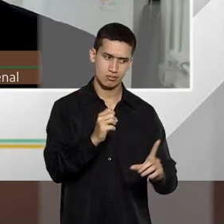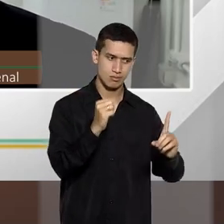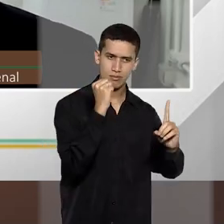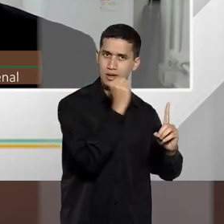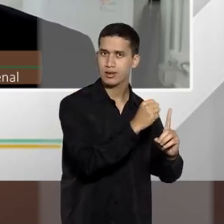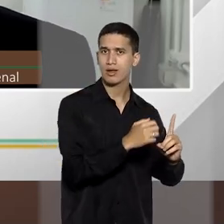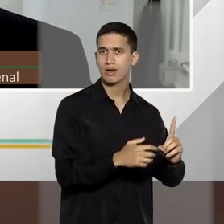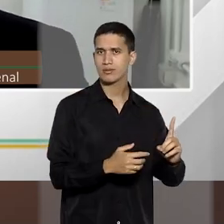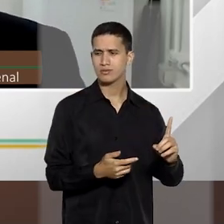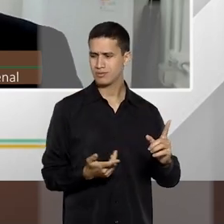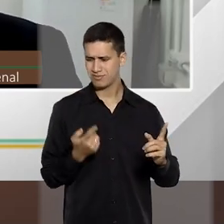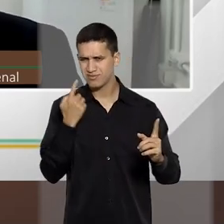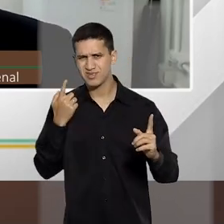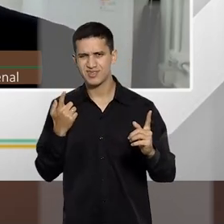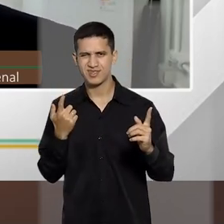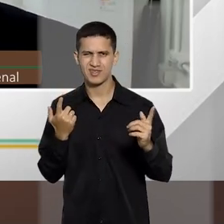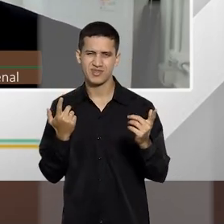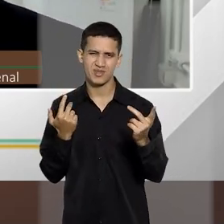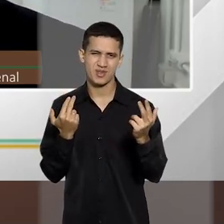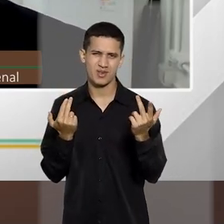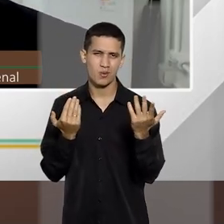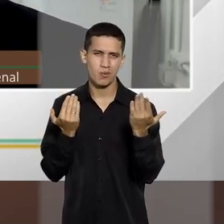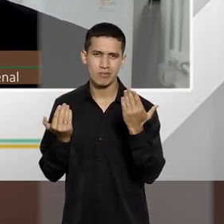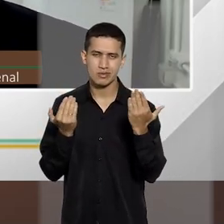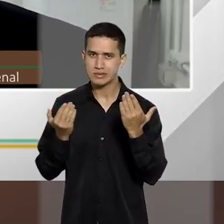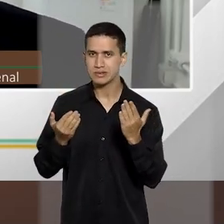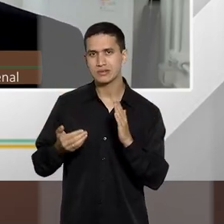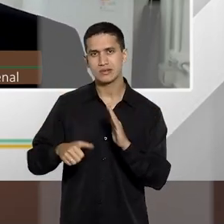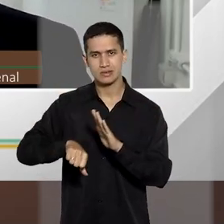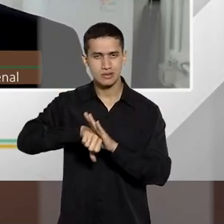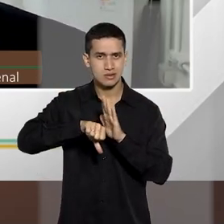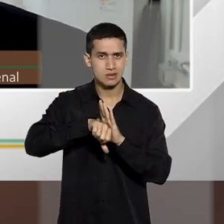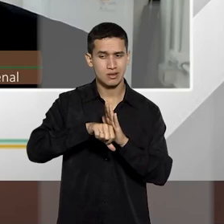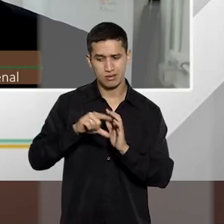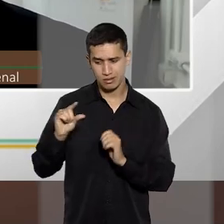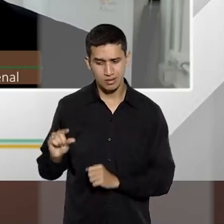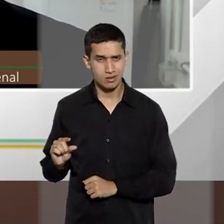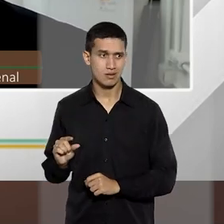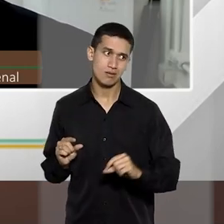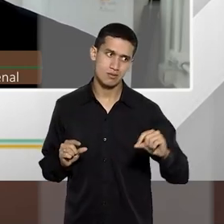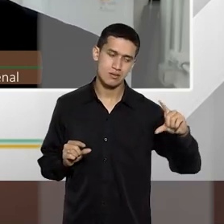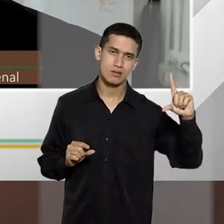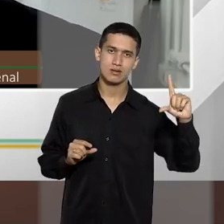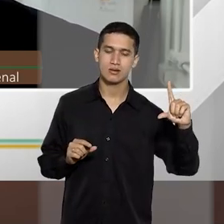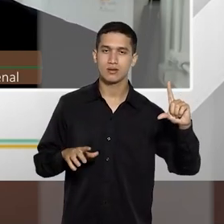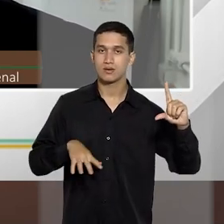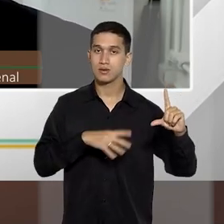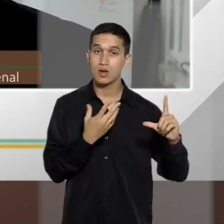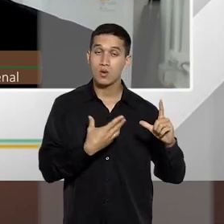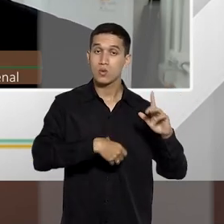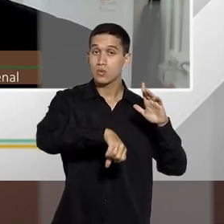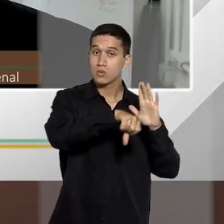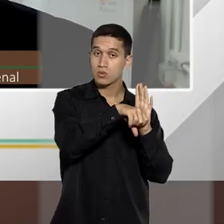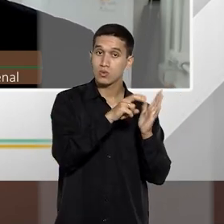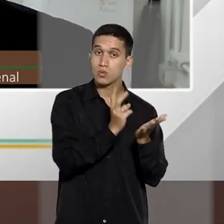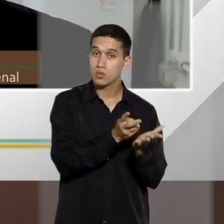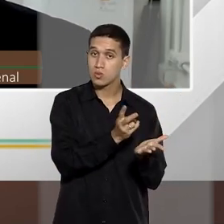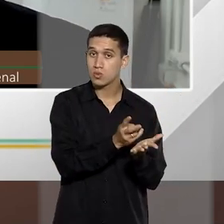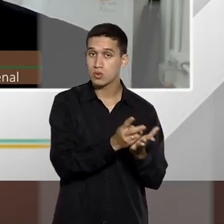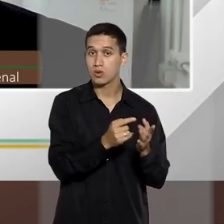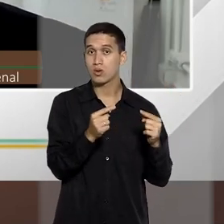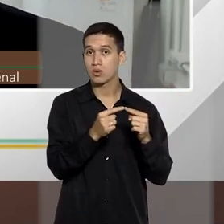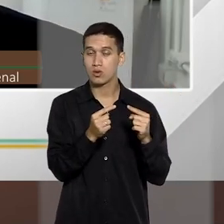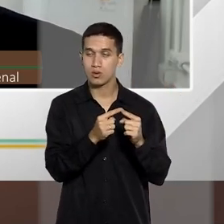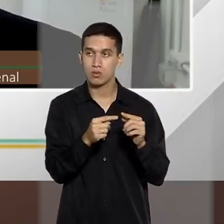surge o crime continuado e o crime continuado, ele é justamente quando o sujeito pratica uma reiteração